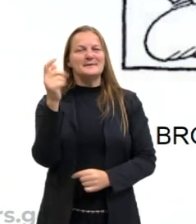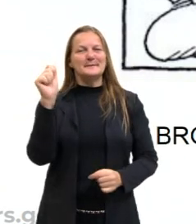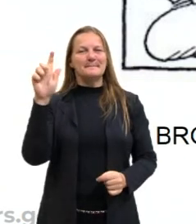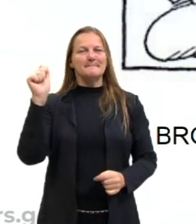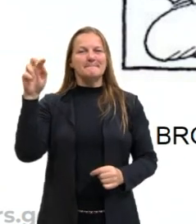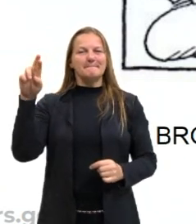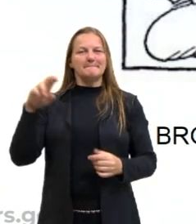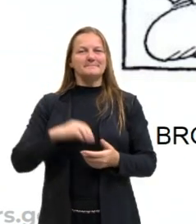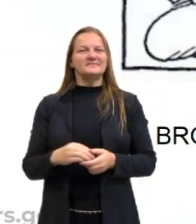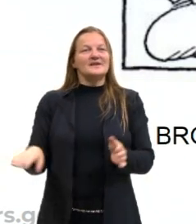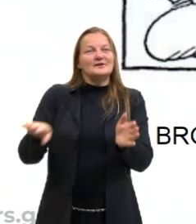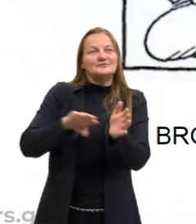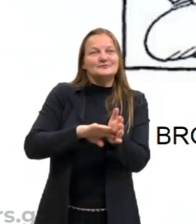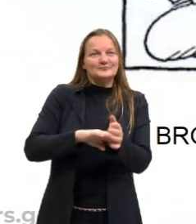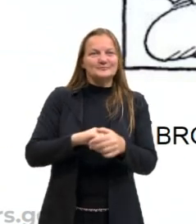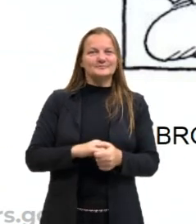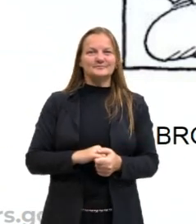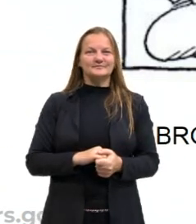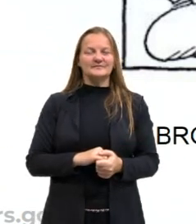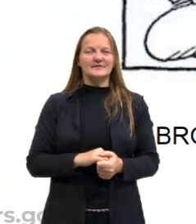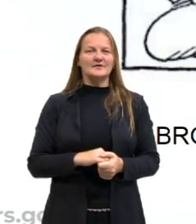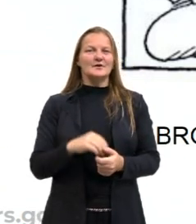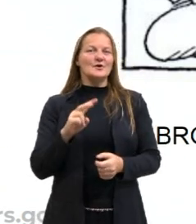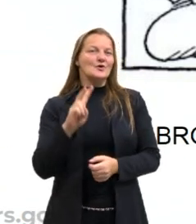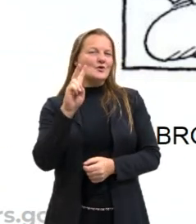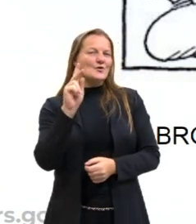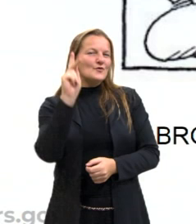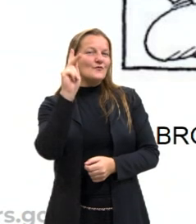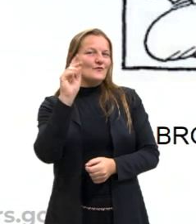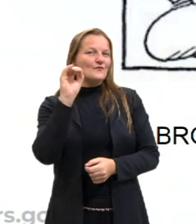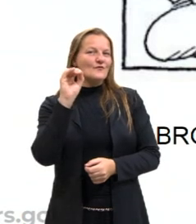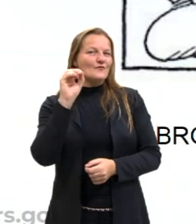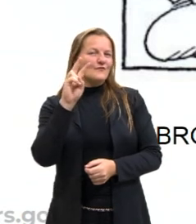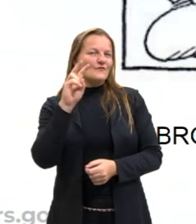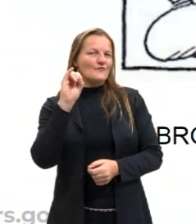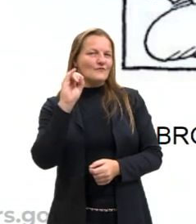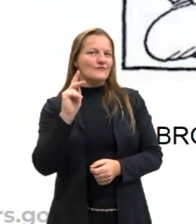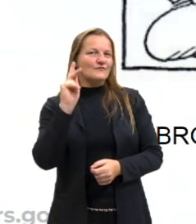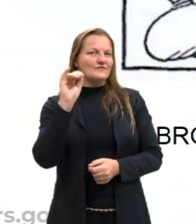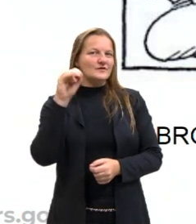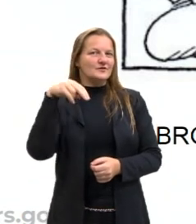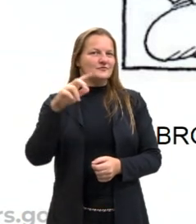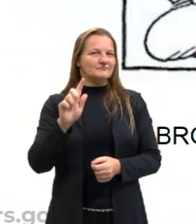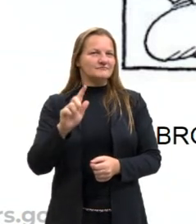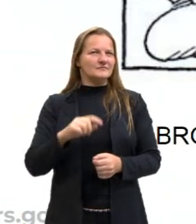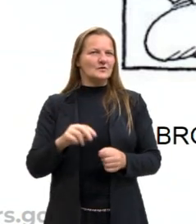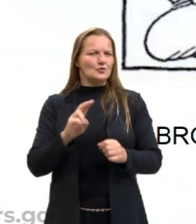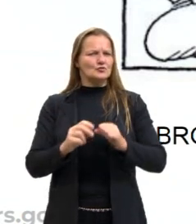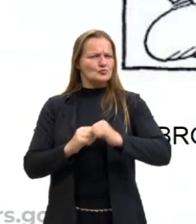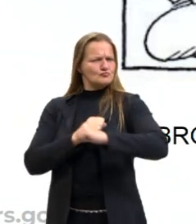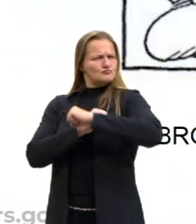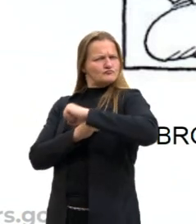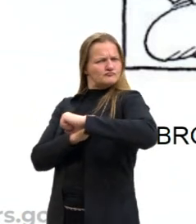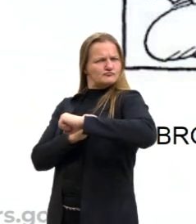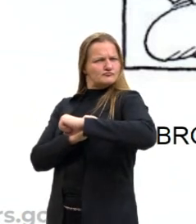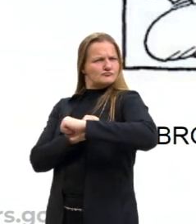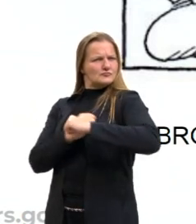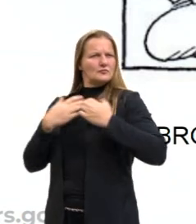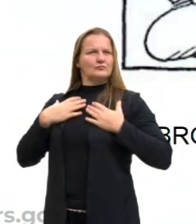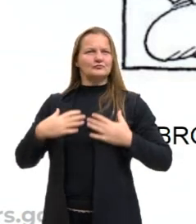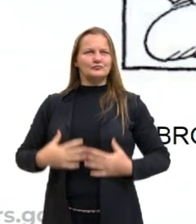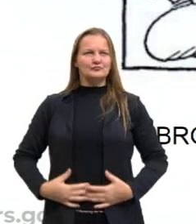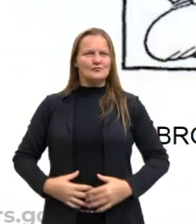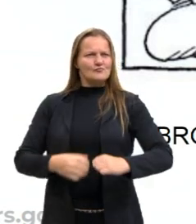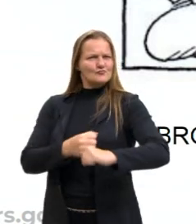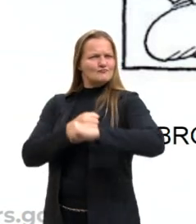chega, o agar, um viking, vestindo aí, usando um escudo, usando uma túnica,